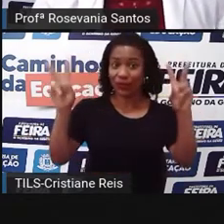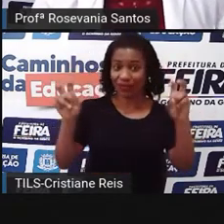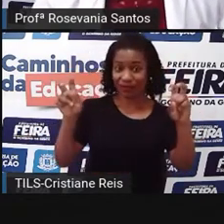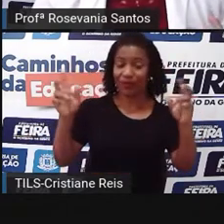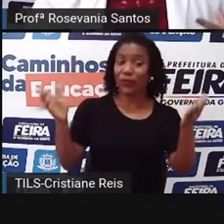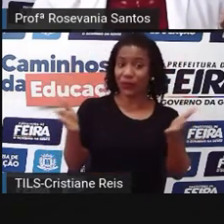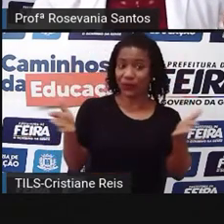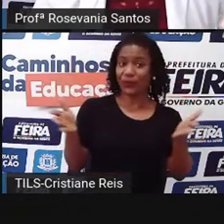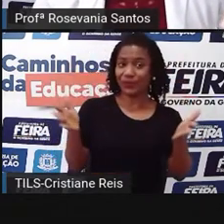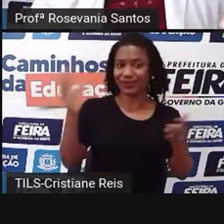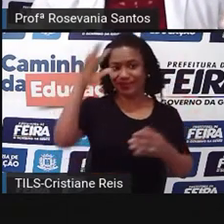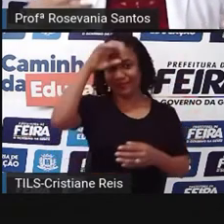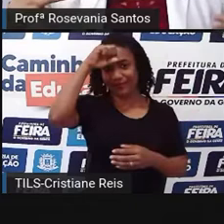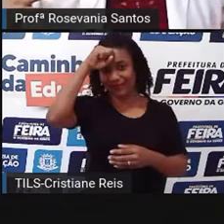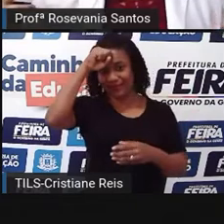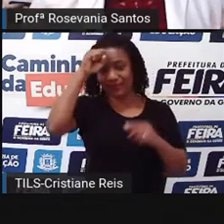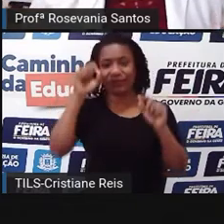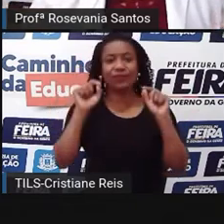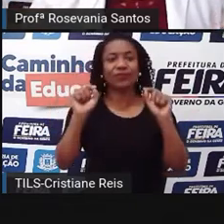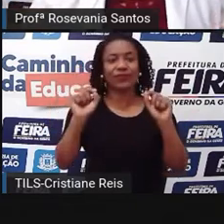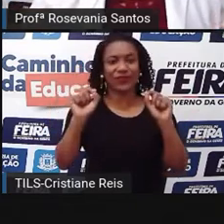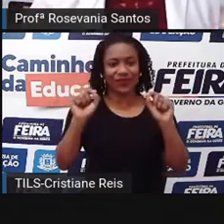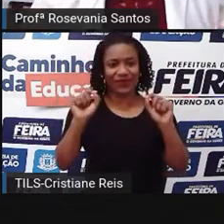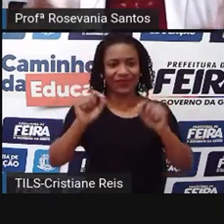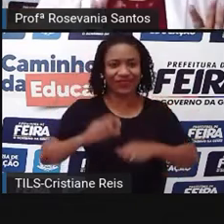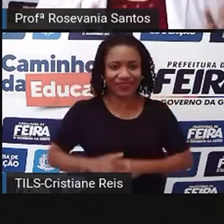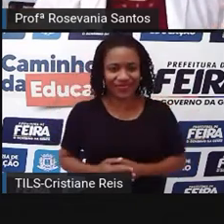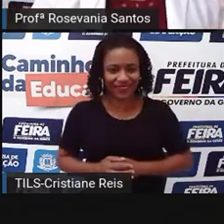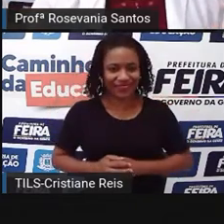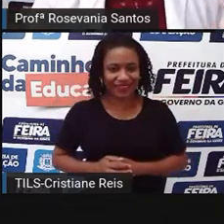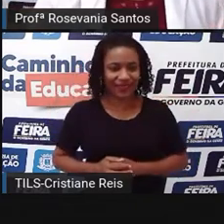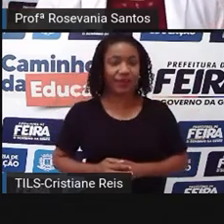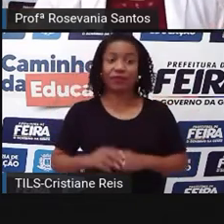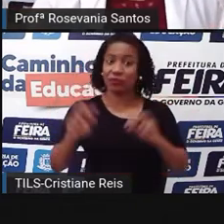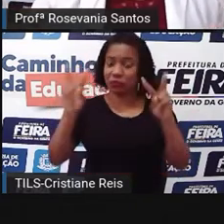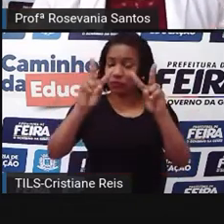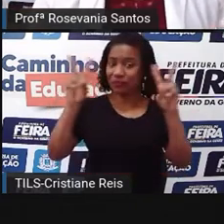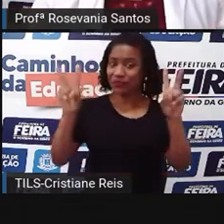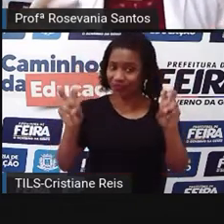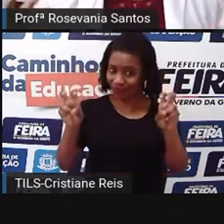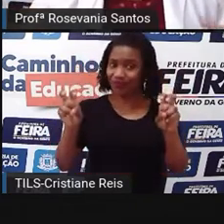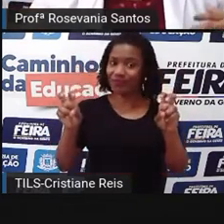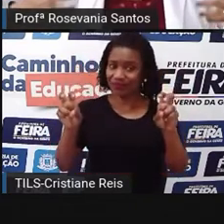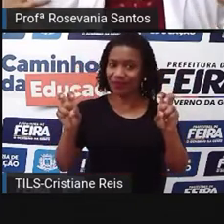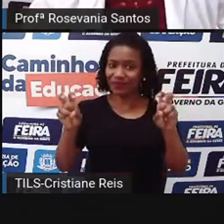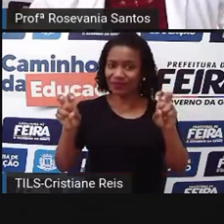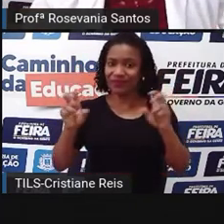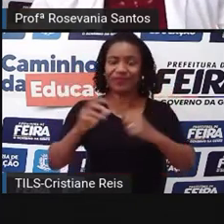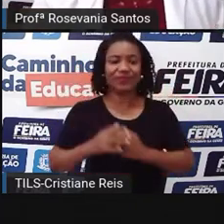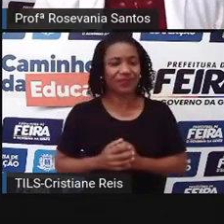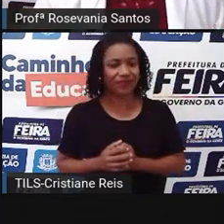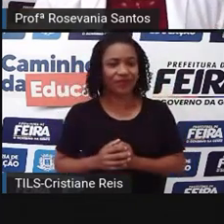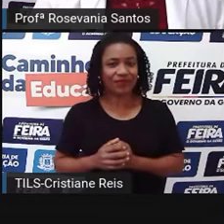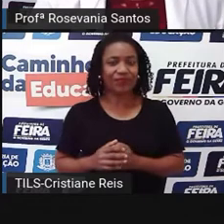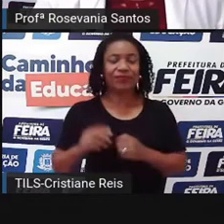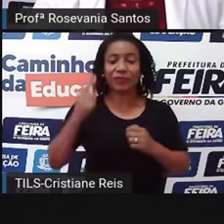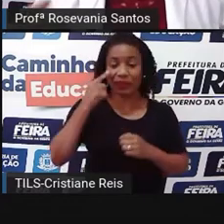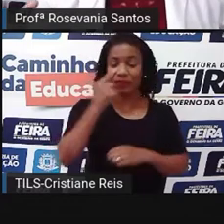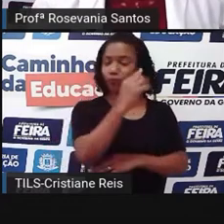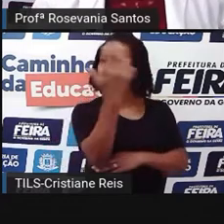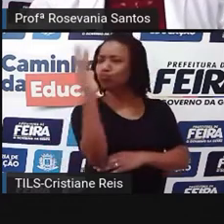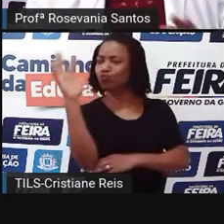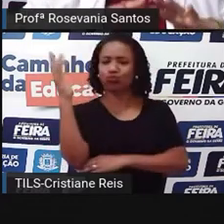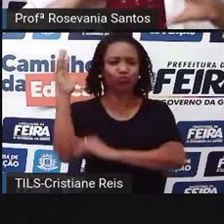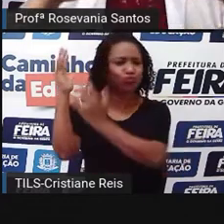hoje, né? Ele é um tema, assim, que chama bastante atenção, principalmente quando a gente estuda, né? As paisagens,